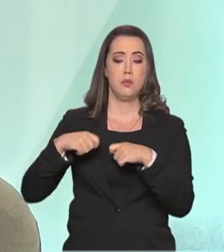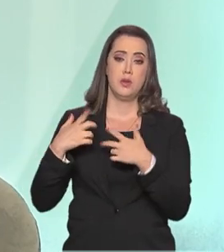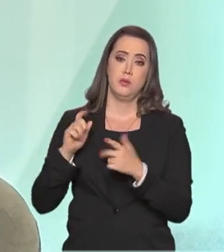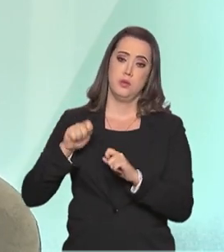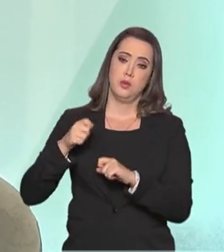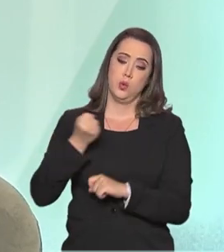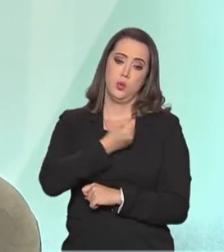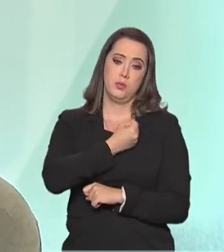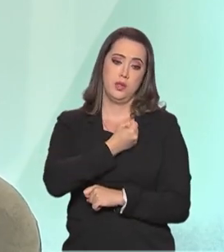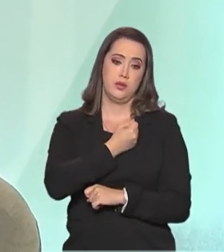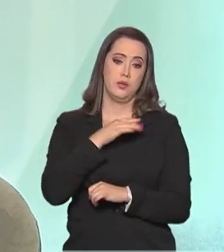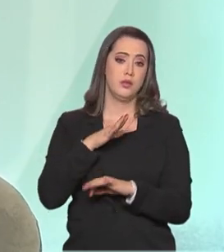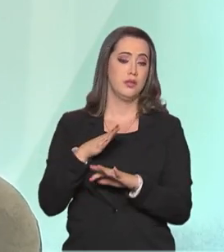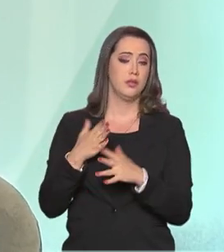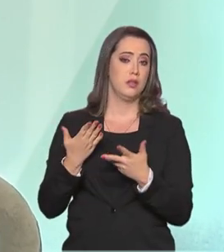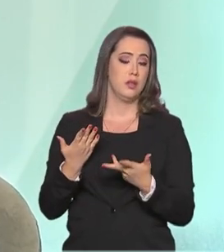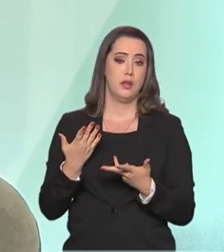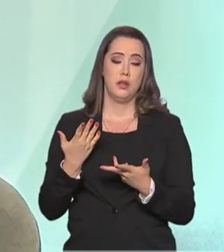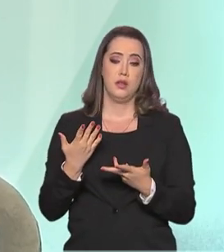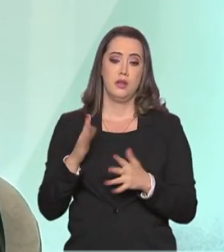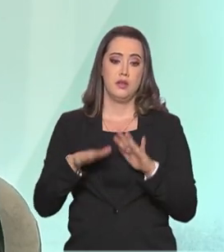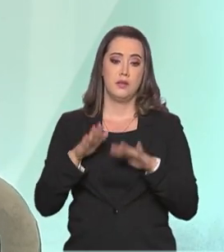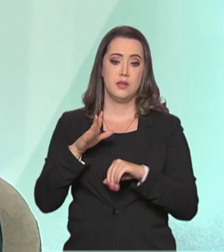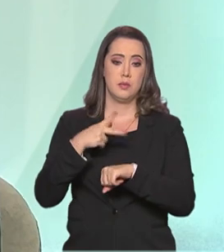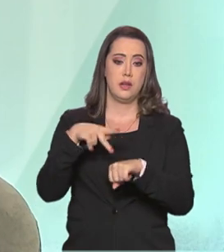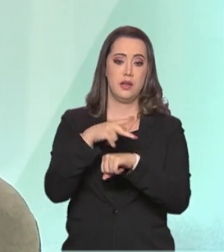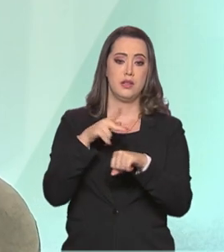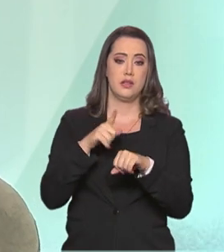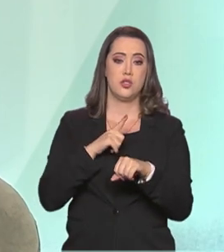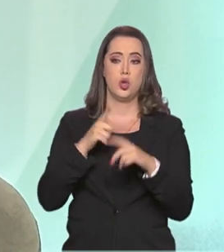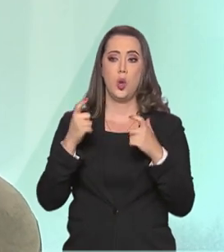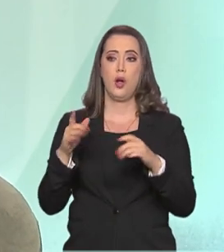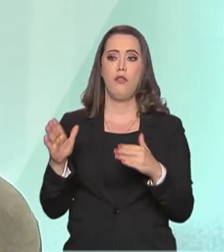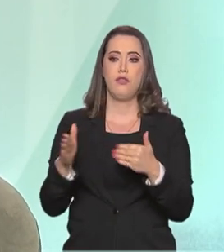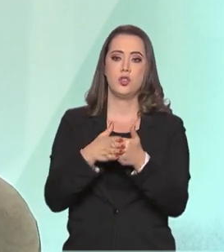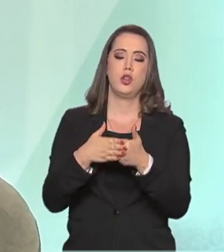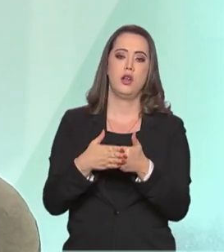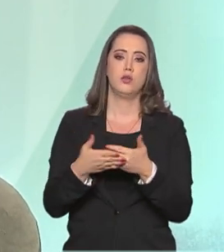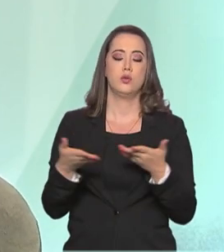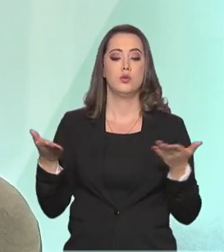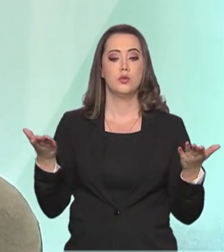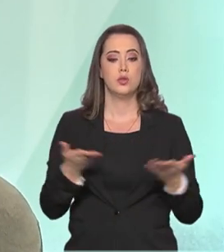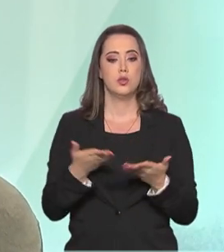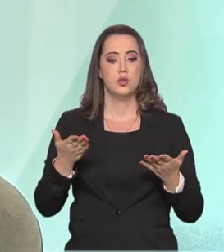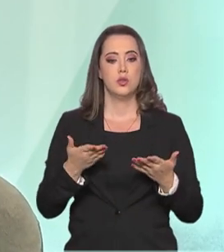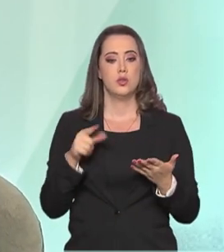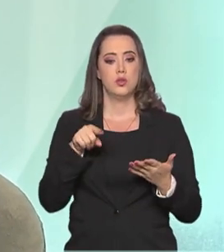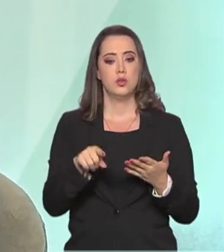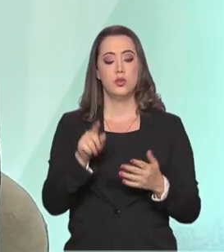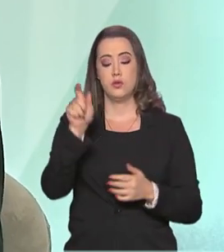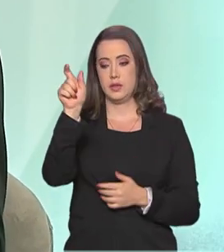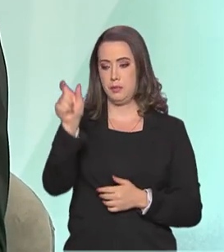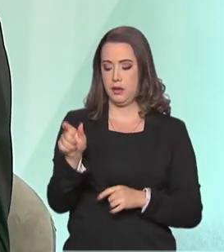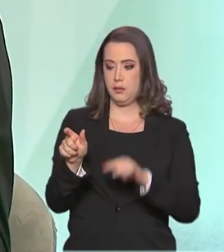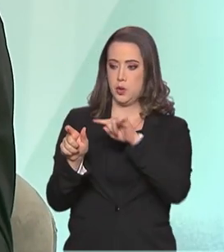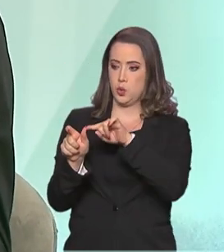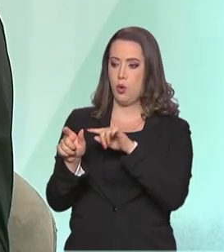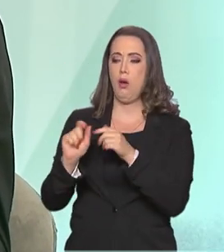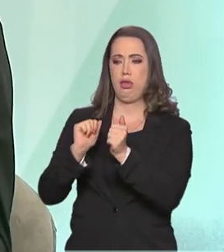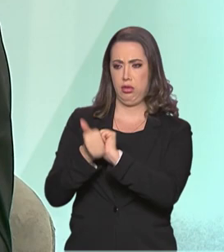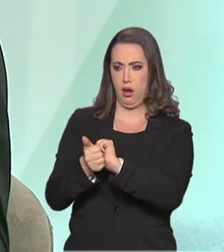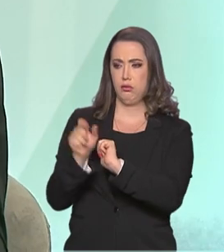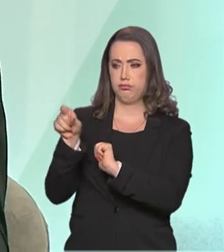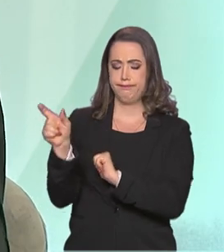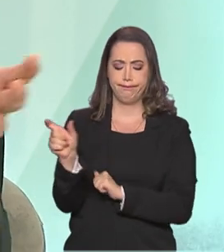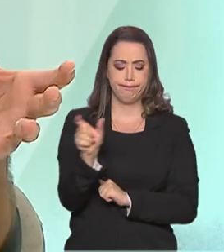atingir índices e em alguns países ainda com as suas fronteiras fechadas. Hoje, você trancar um atleta durante 14 dias de